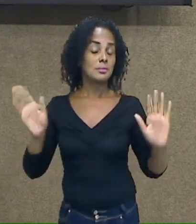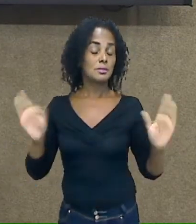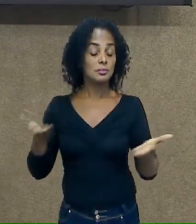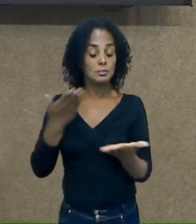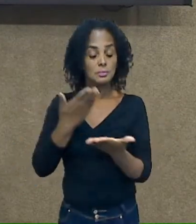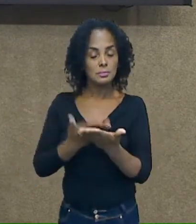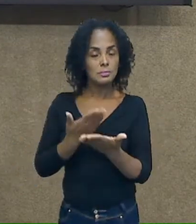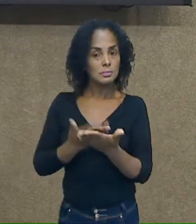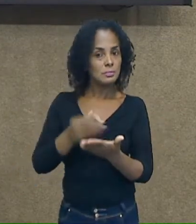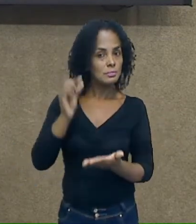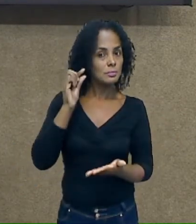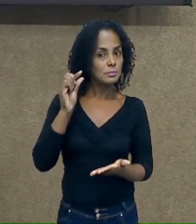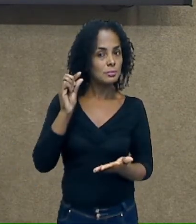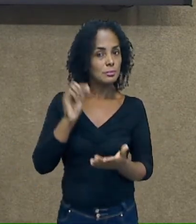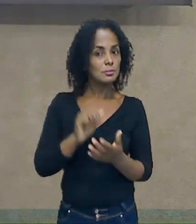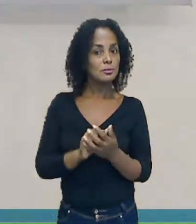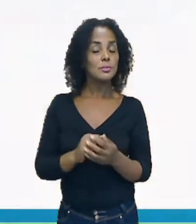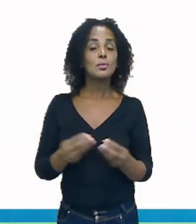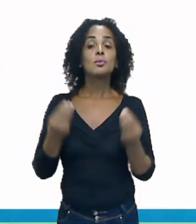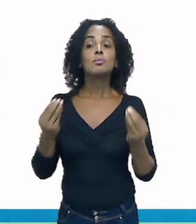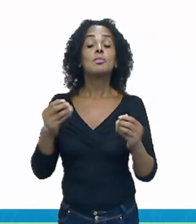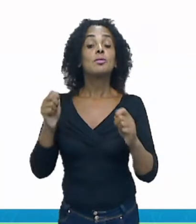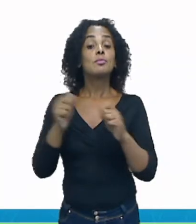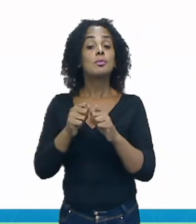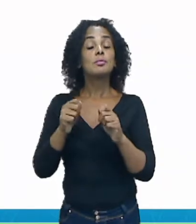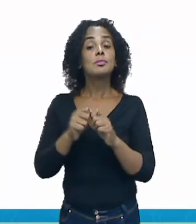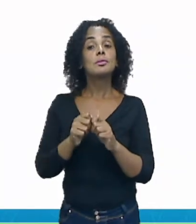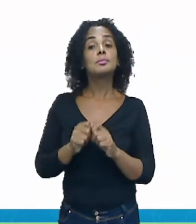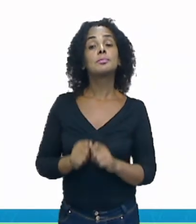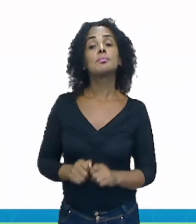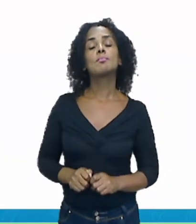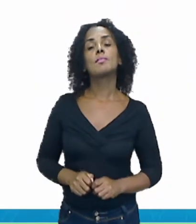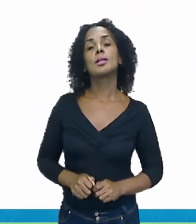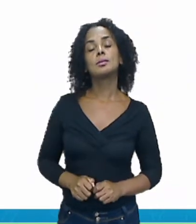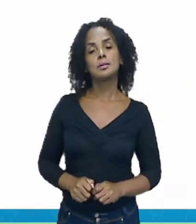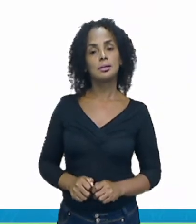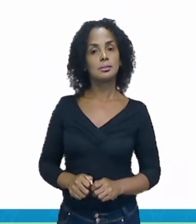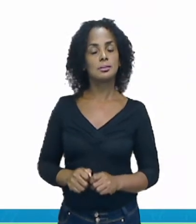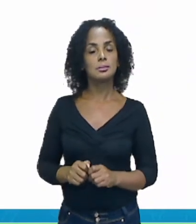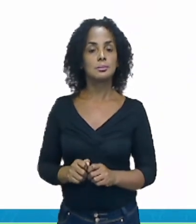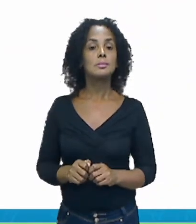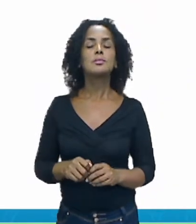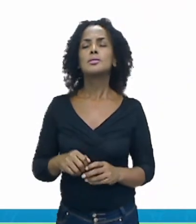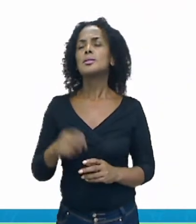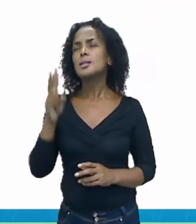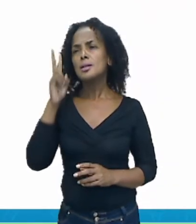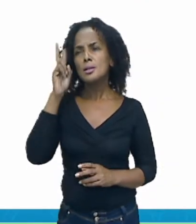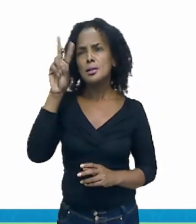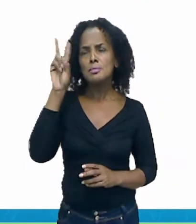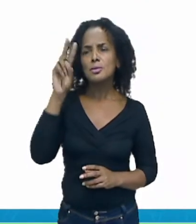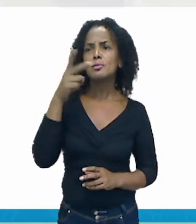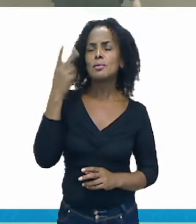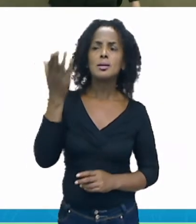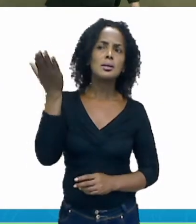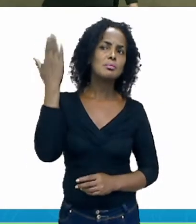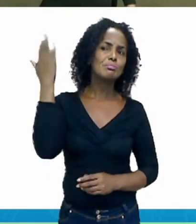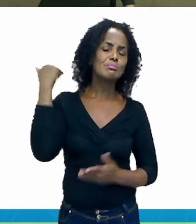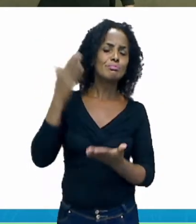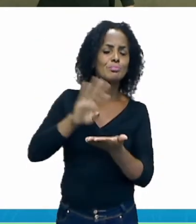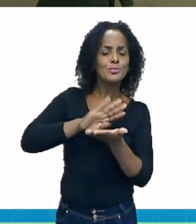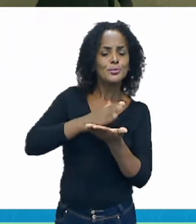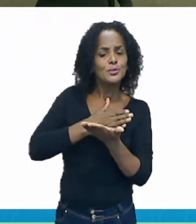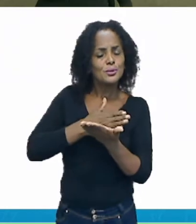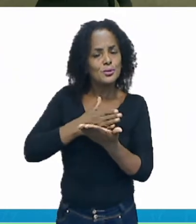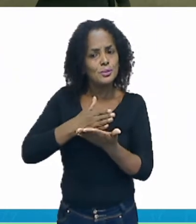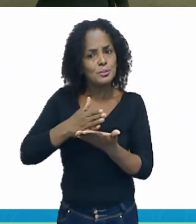estudar um pouquinho sobre a formação das sílabas. Lembra que eu falei lá no início que as sílabas,